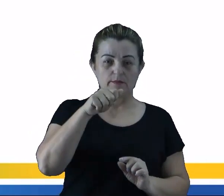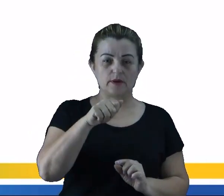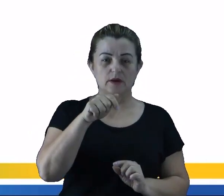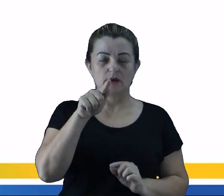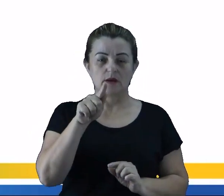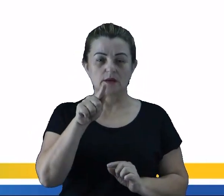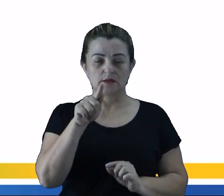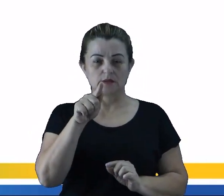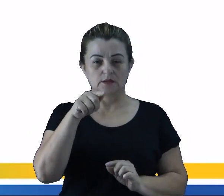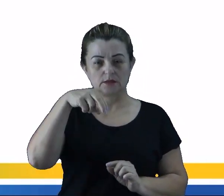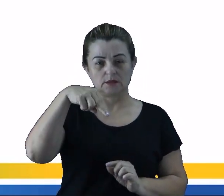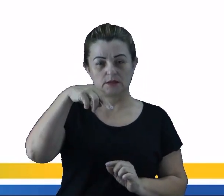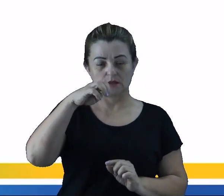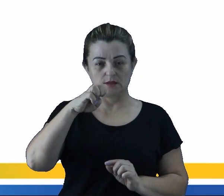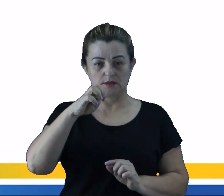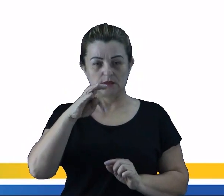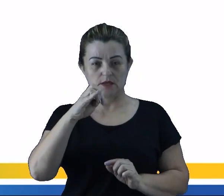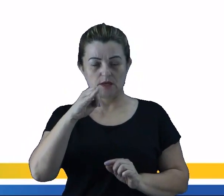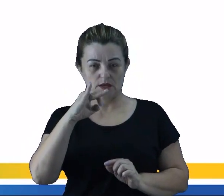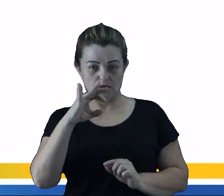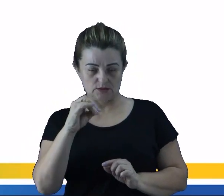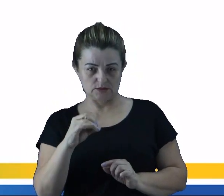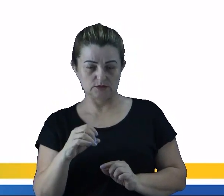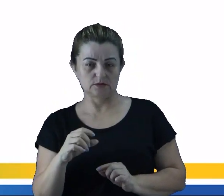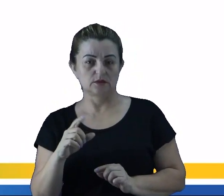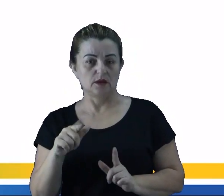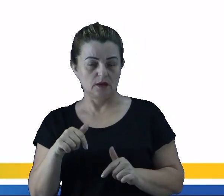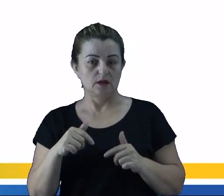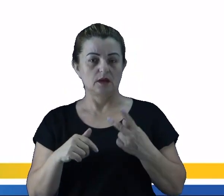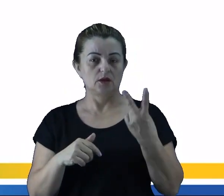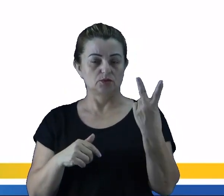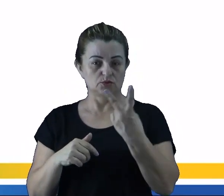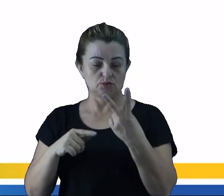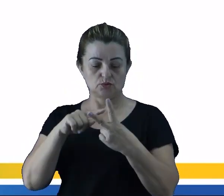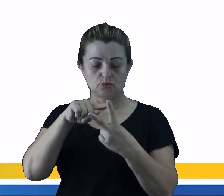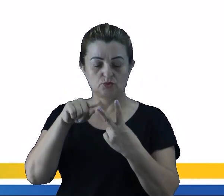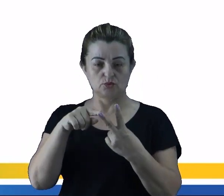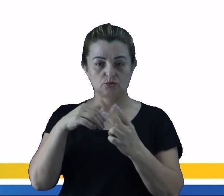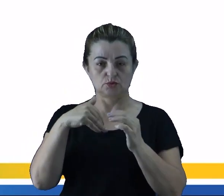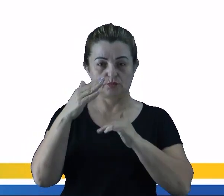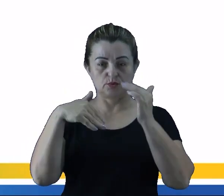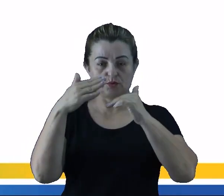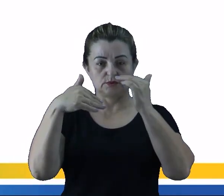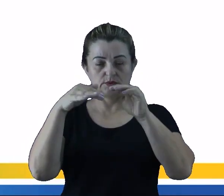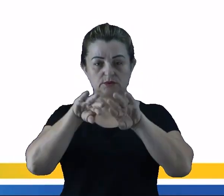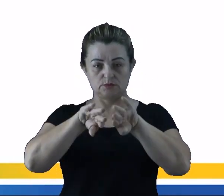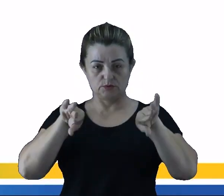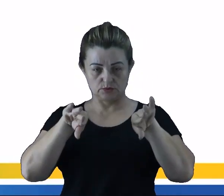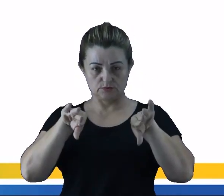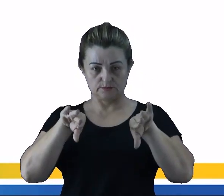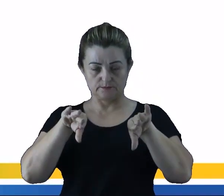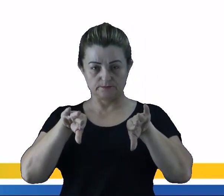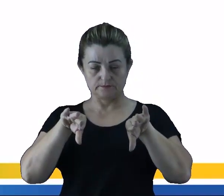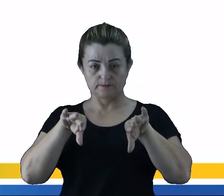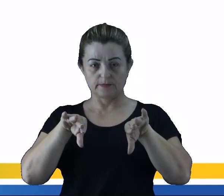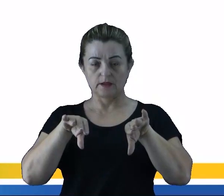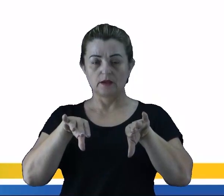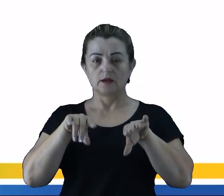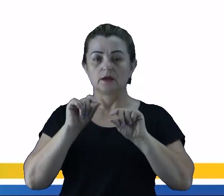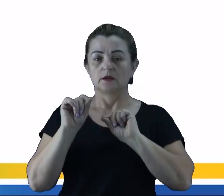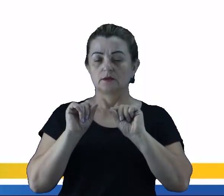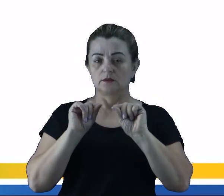Então, essa técnica, ela é considerada dois processos de separação de uma mistura, sendo eles,